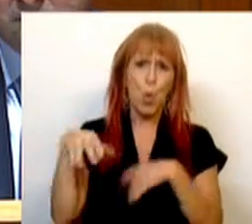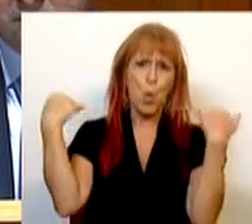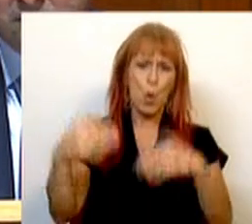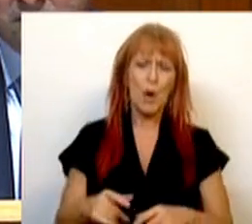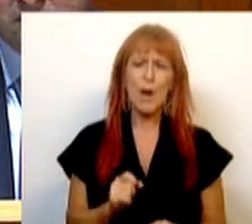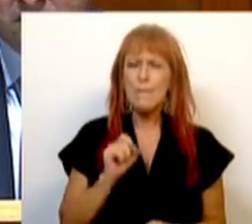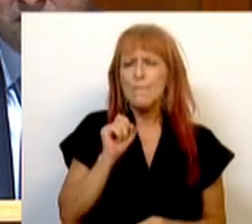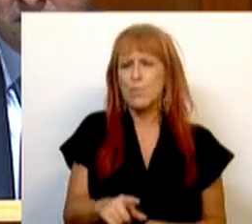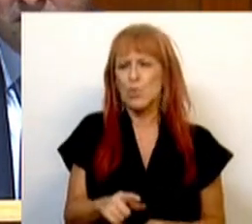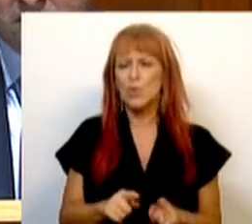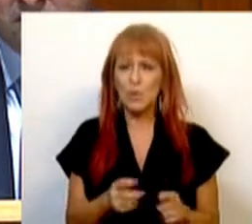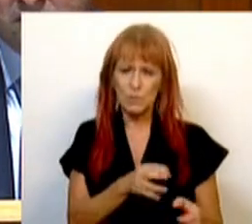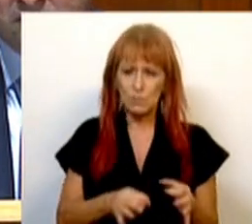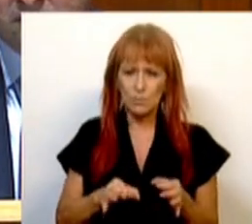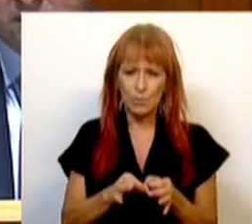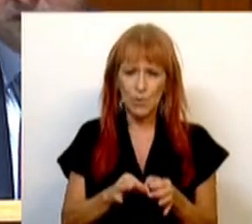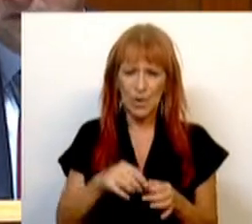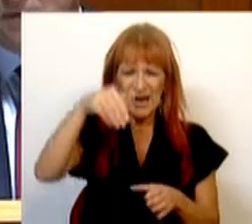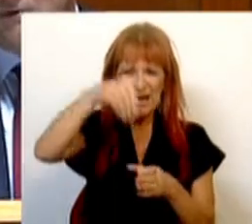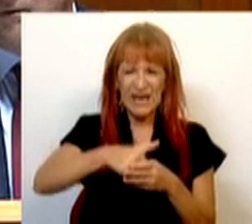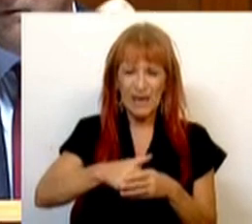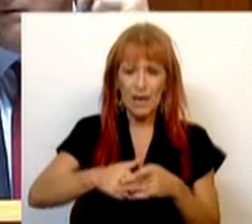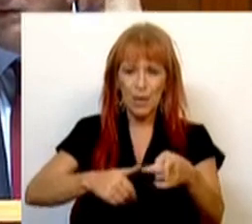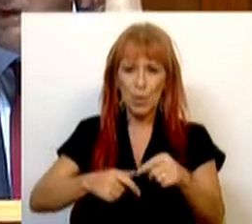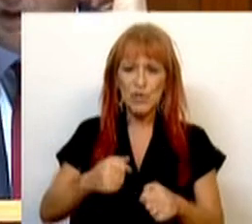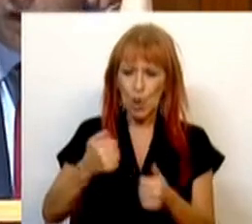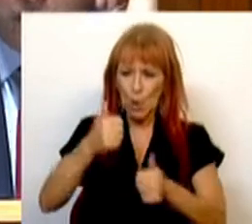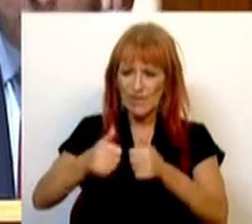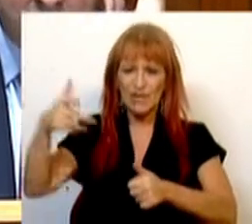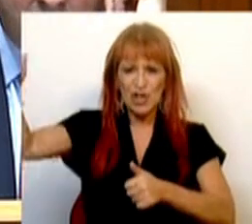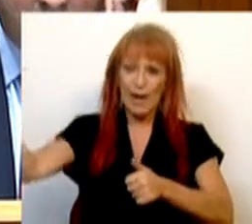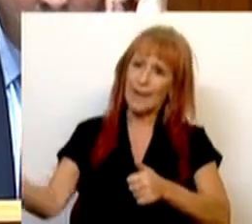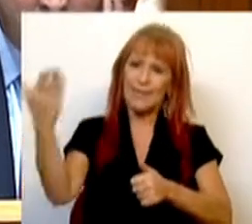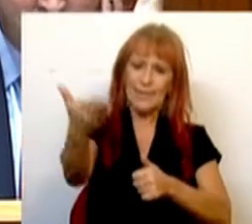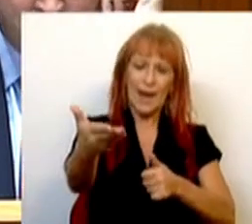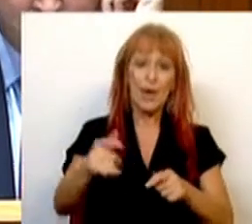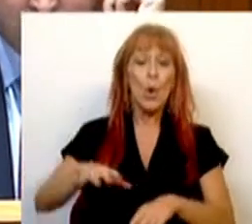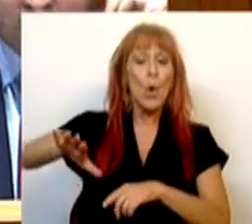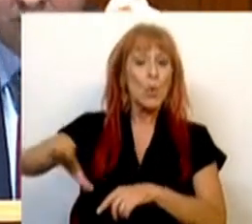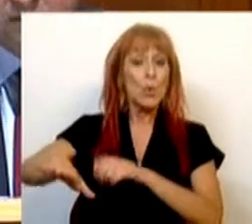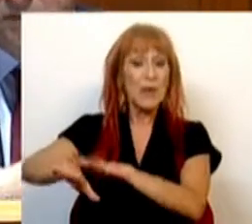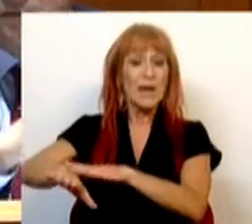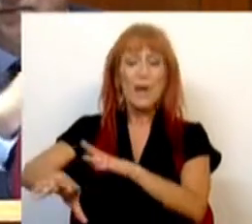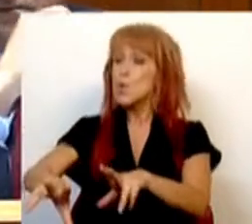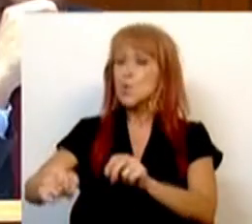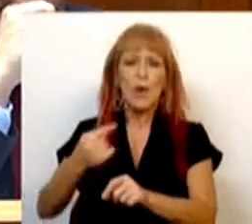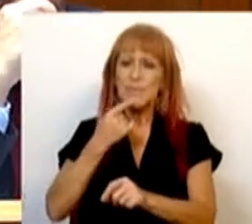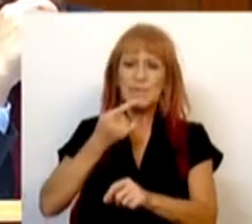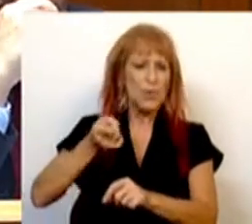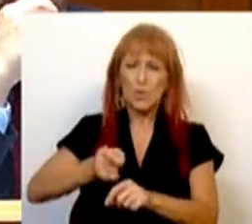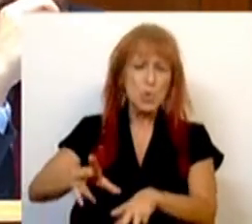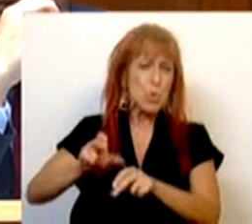Era a brutalidade do ajustamento interno para ganhar competitividade externa. O que a direita nunca conseguiu perceber